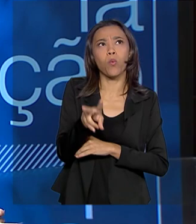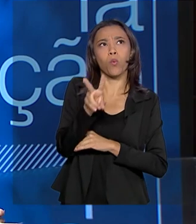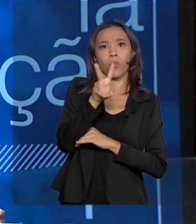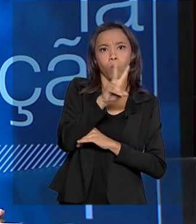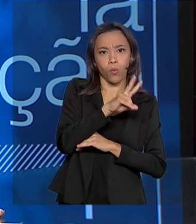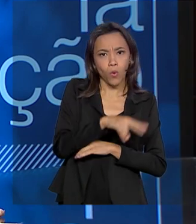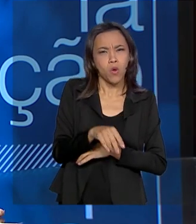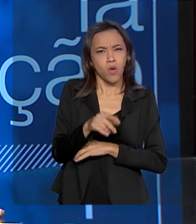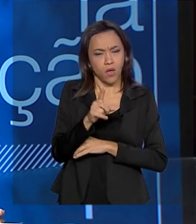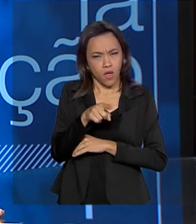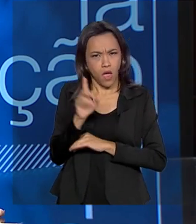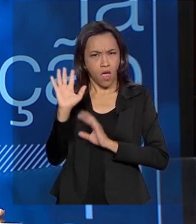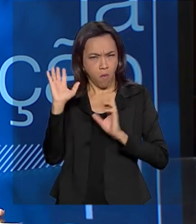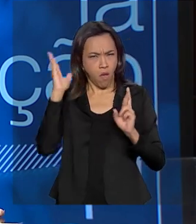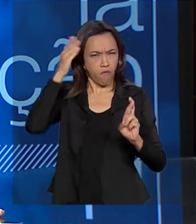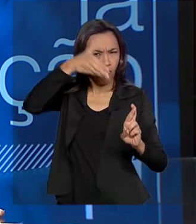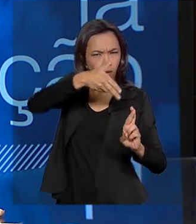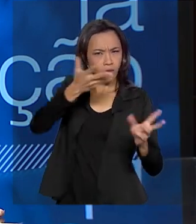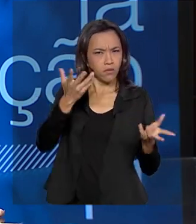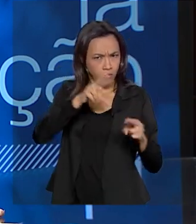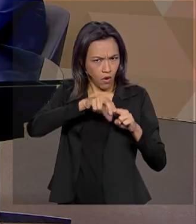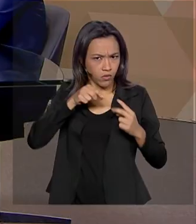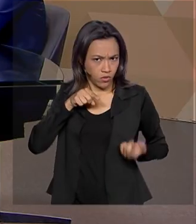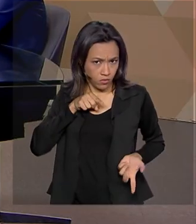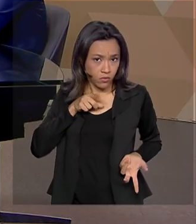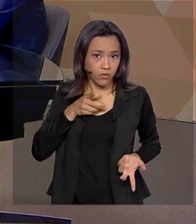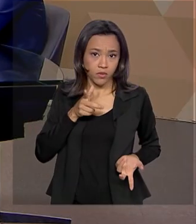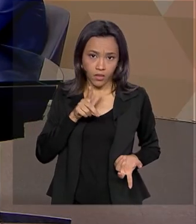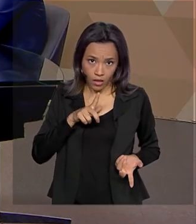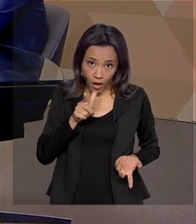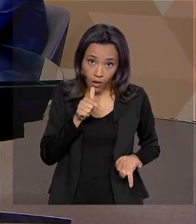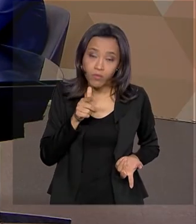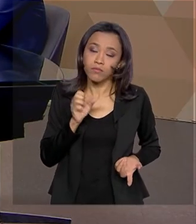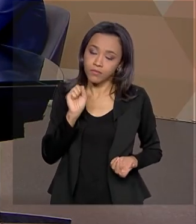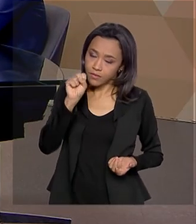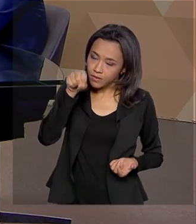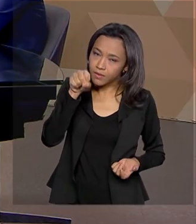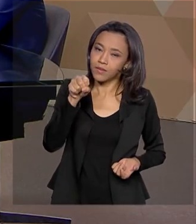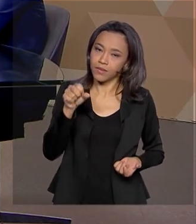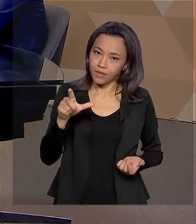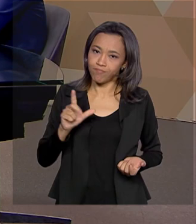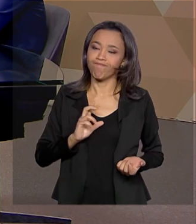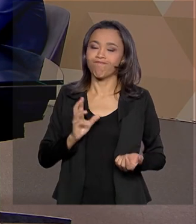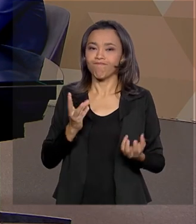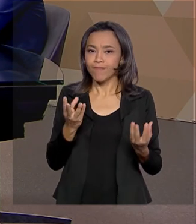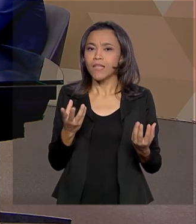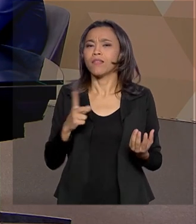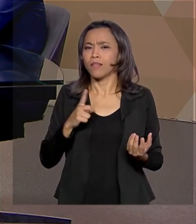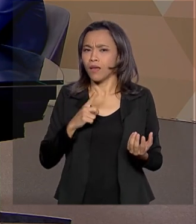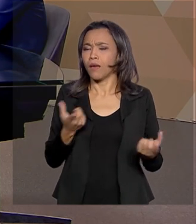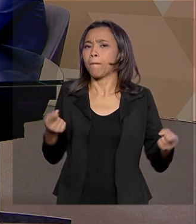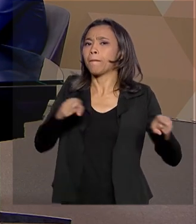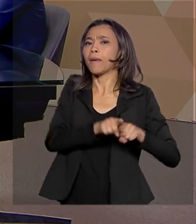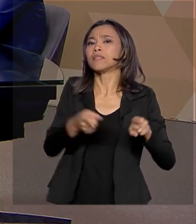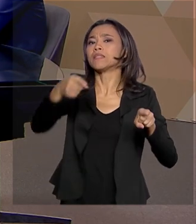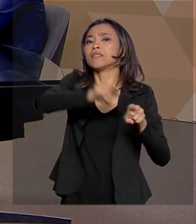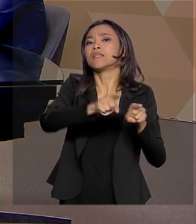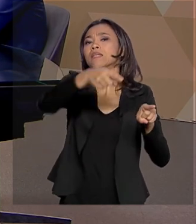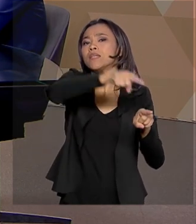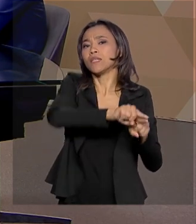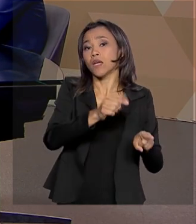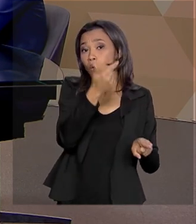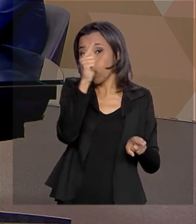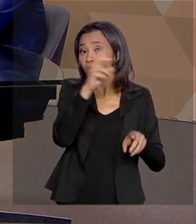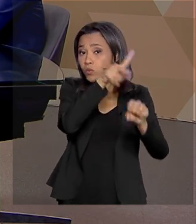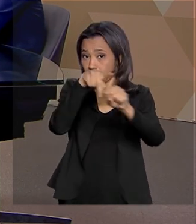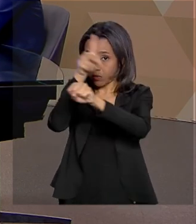ganha uma projeção, ganha um protagonismo por conta disso? Ganha muito protagonismo, inclusive tem muitas parcerias também com outros